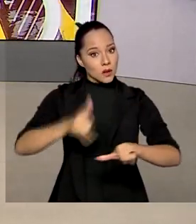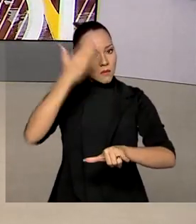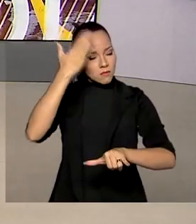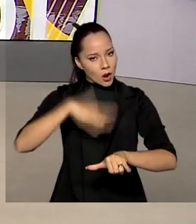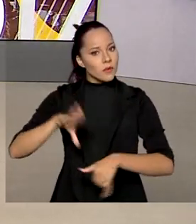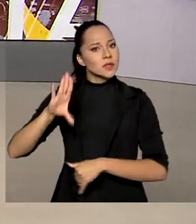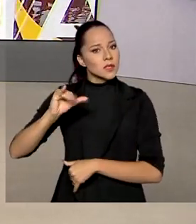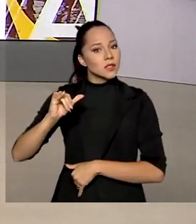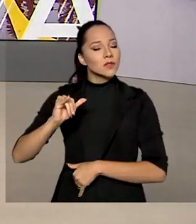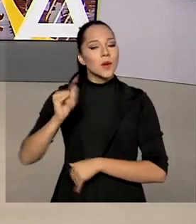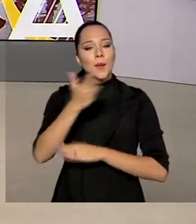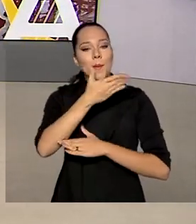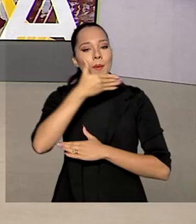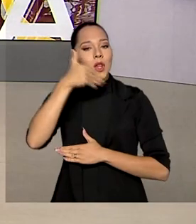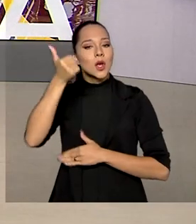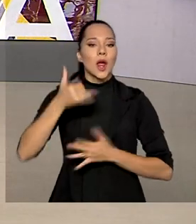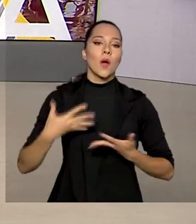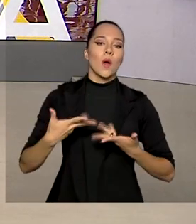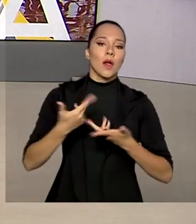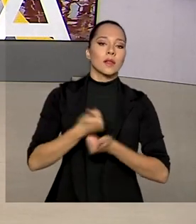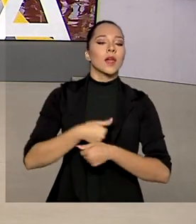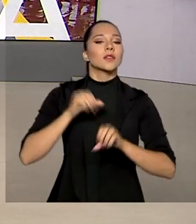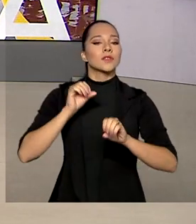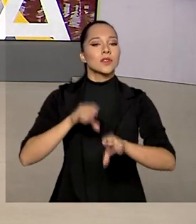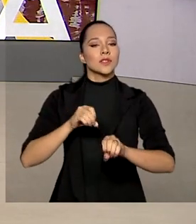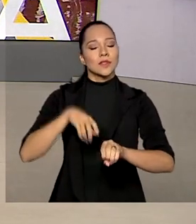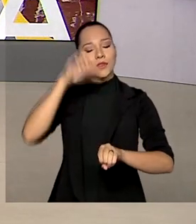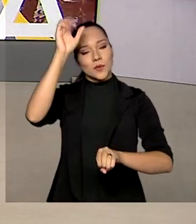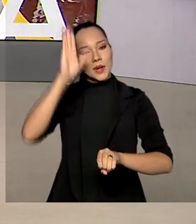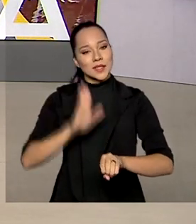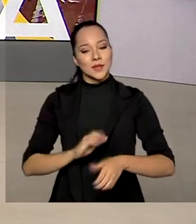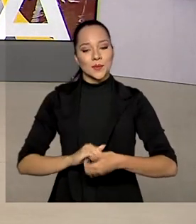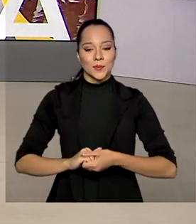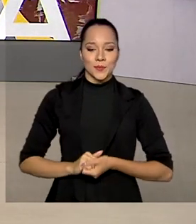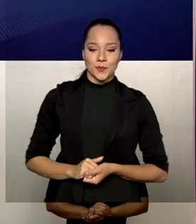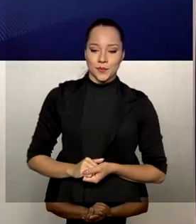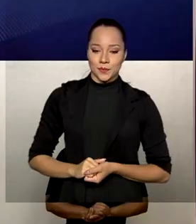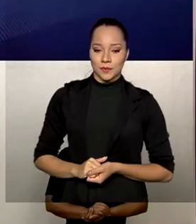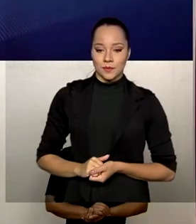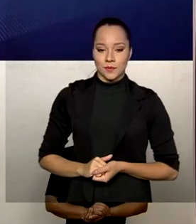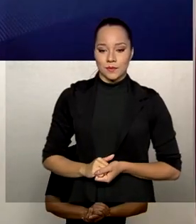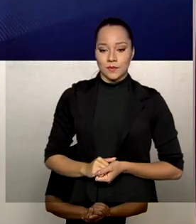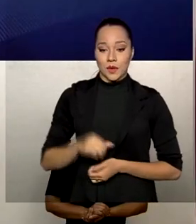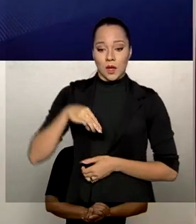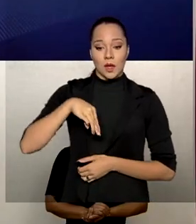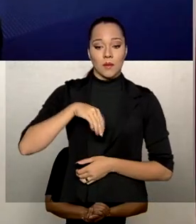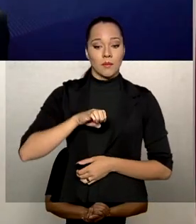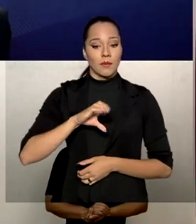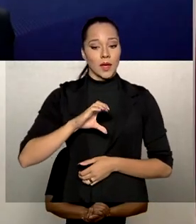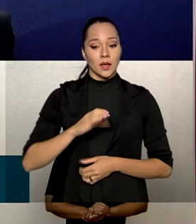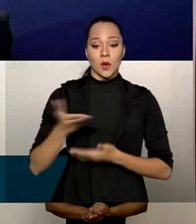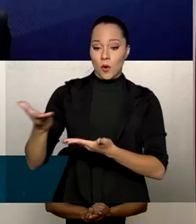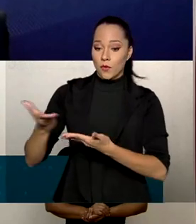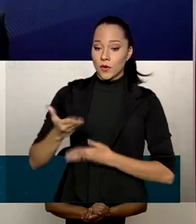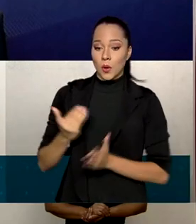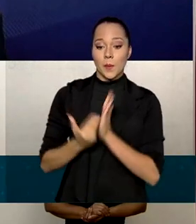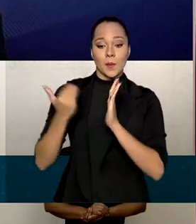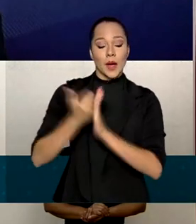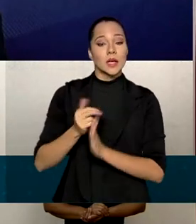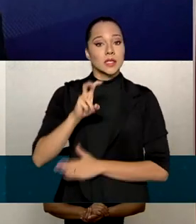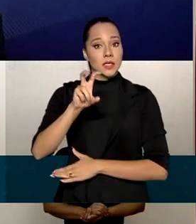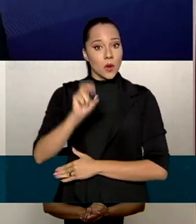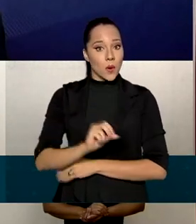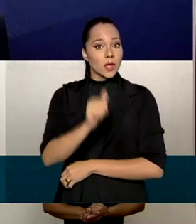científicas para melhorar a qualidade da educação no país. O MEC convidou mais de 50